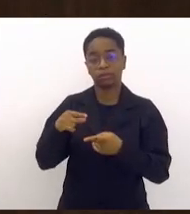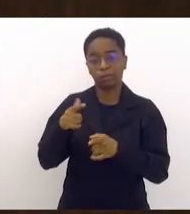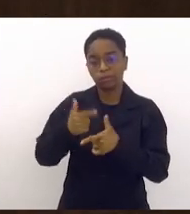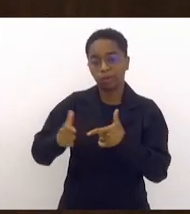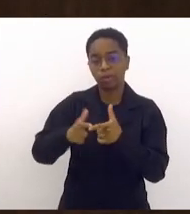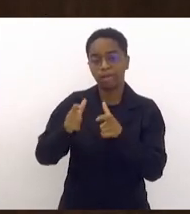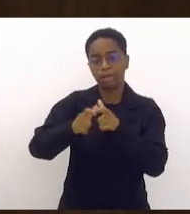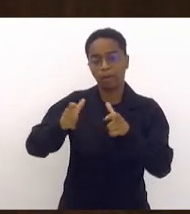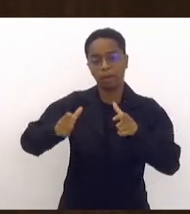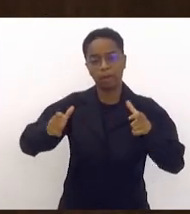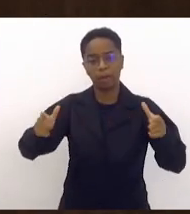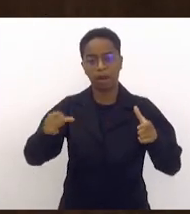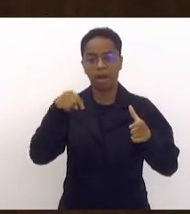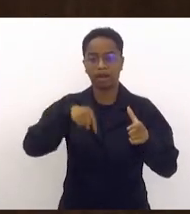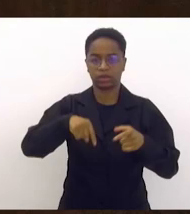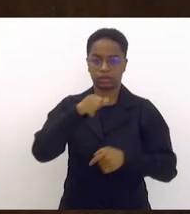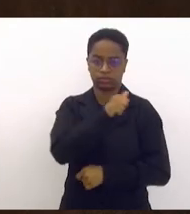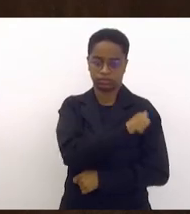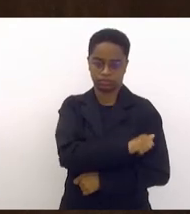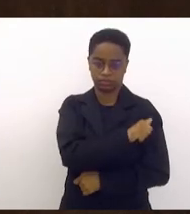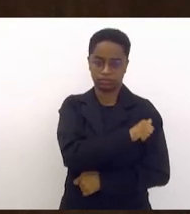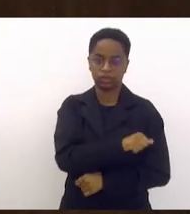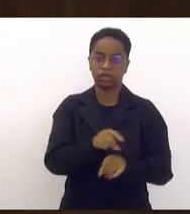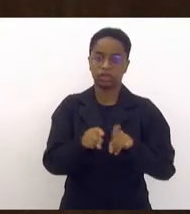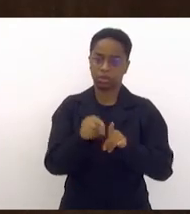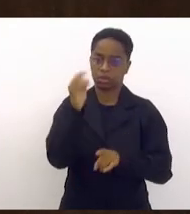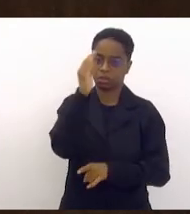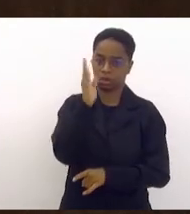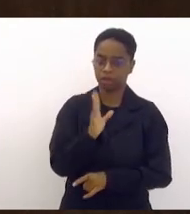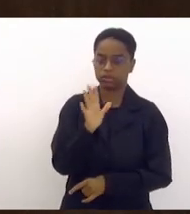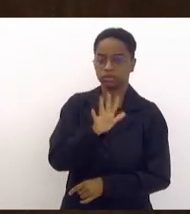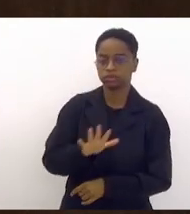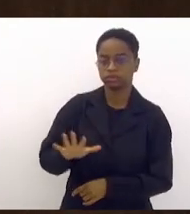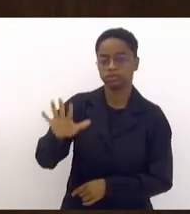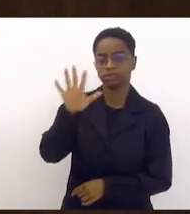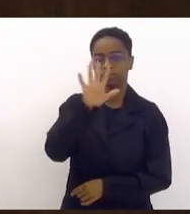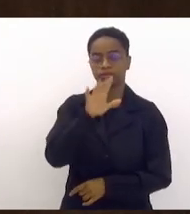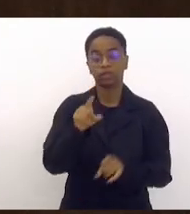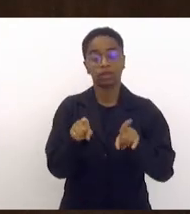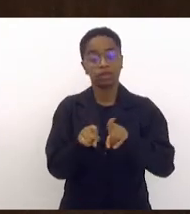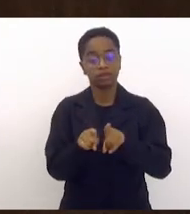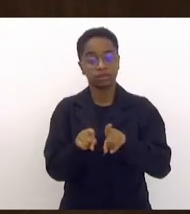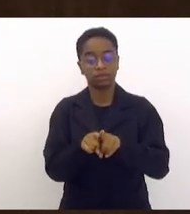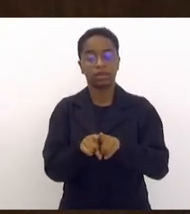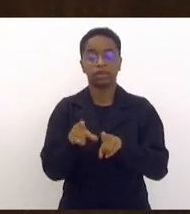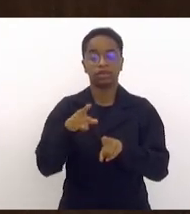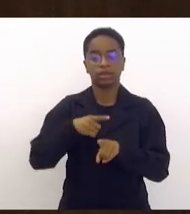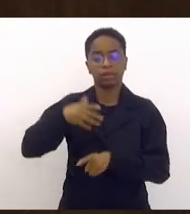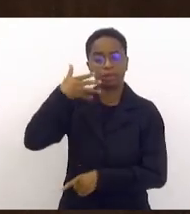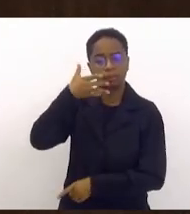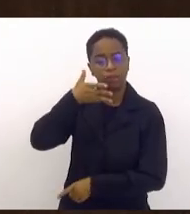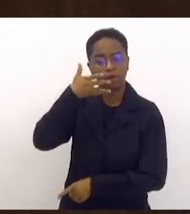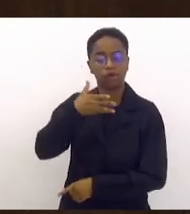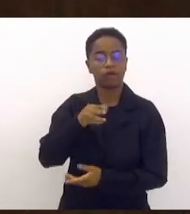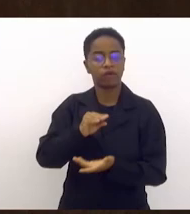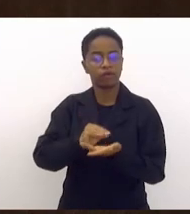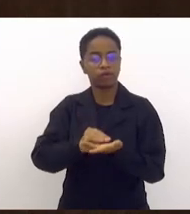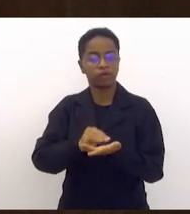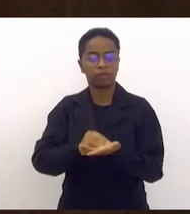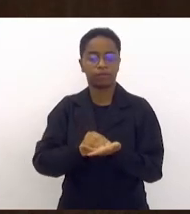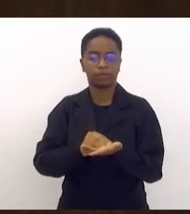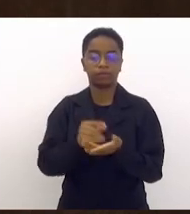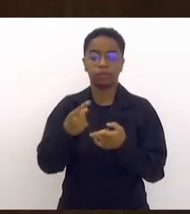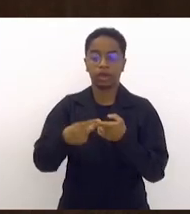muito no nosso estado do Rio de Janeiro e Brasil afora. inclusive com relatos de falta, muitas das